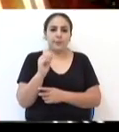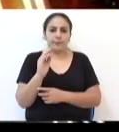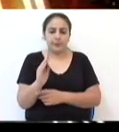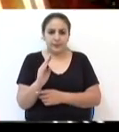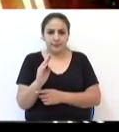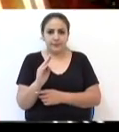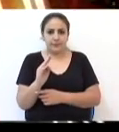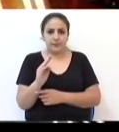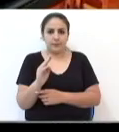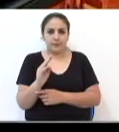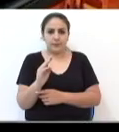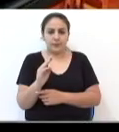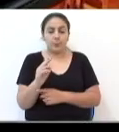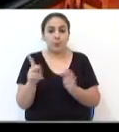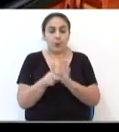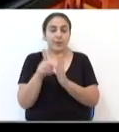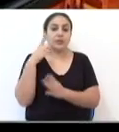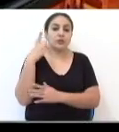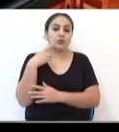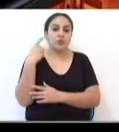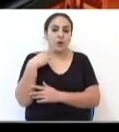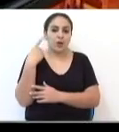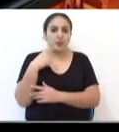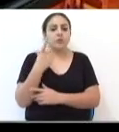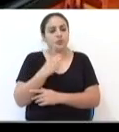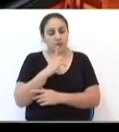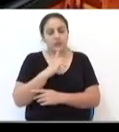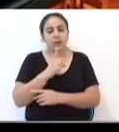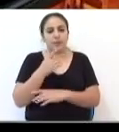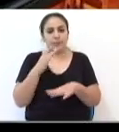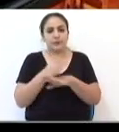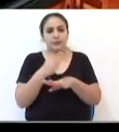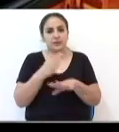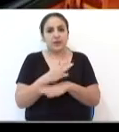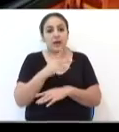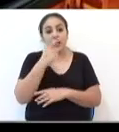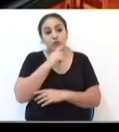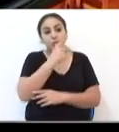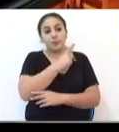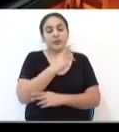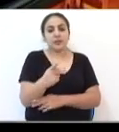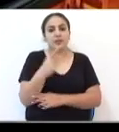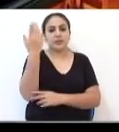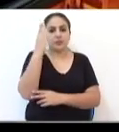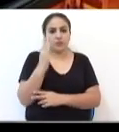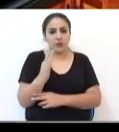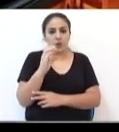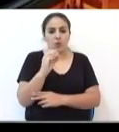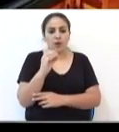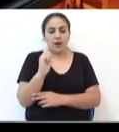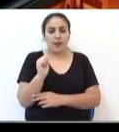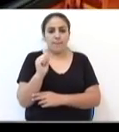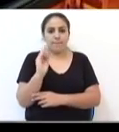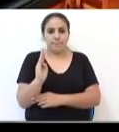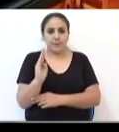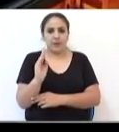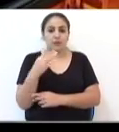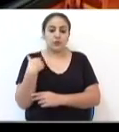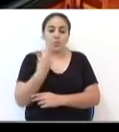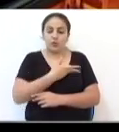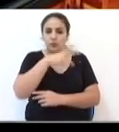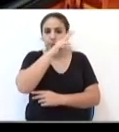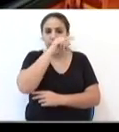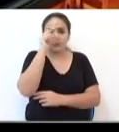da Ordem dos Advogados do Brasil, possivelmente o presidente nacional da OAB, o nosso prefeito, Luciano Azevedo,